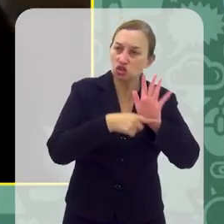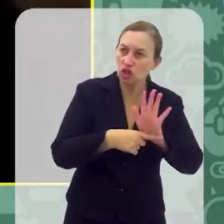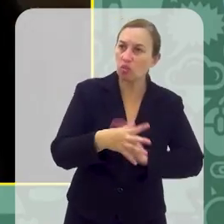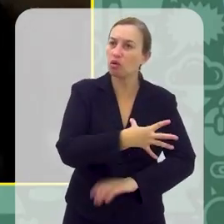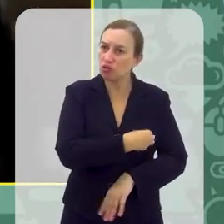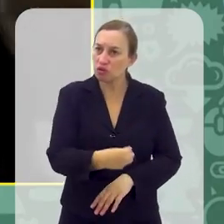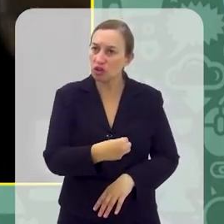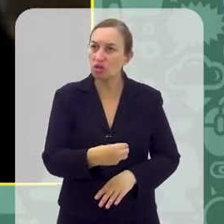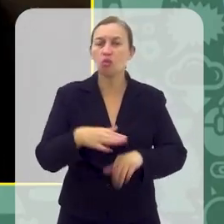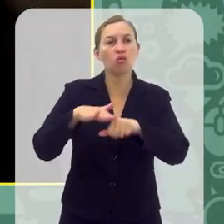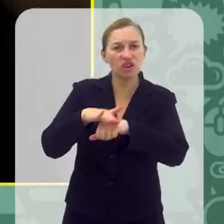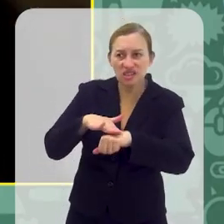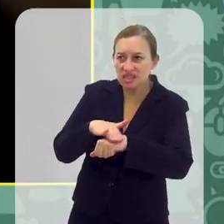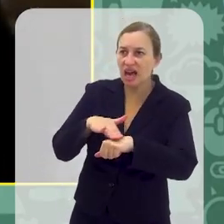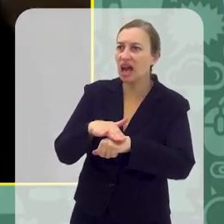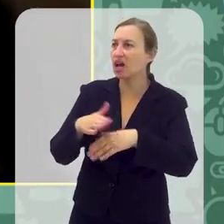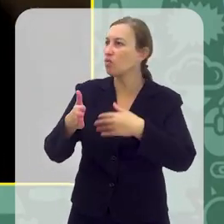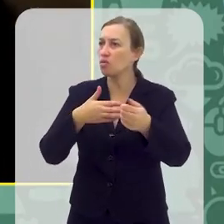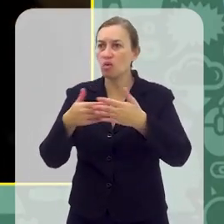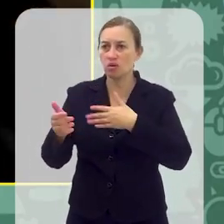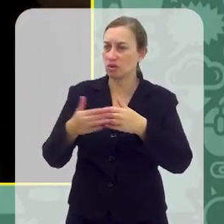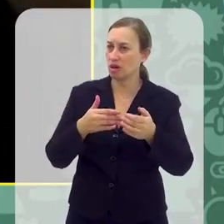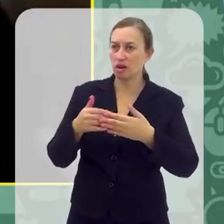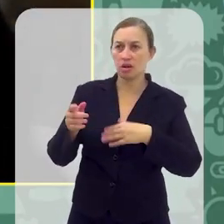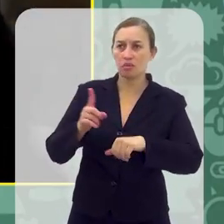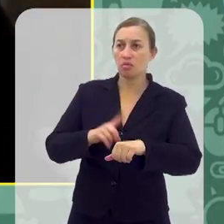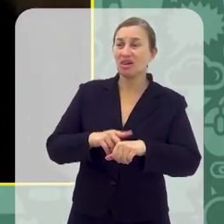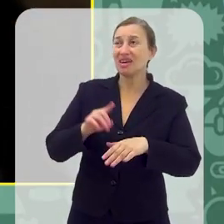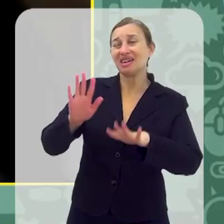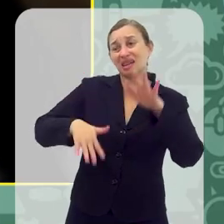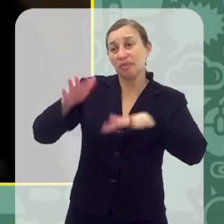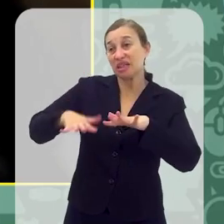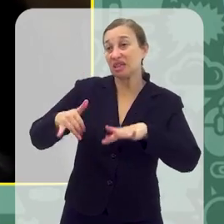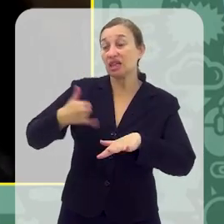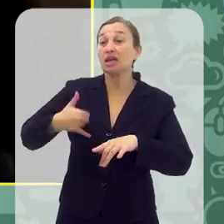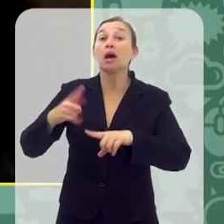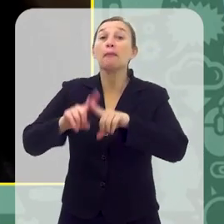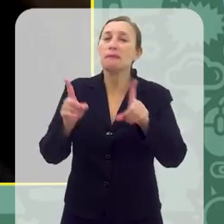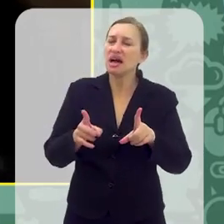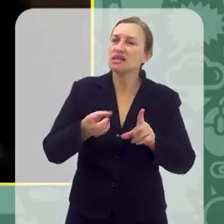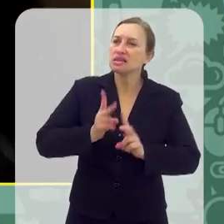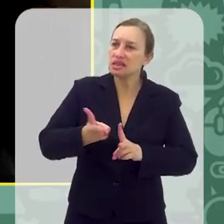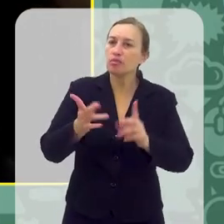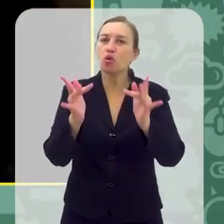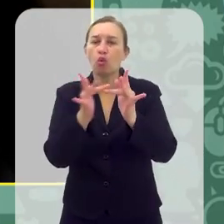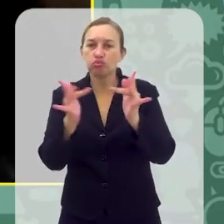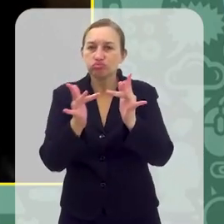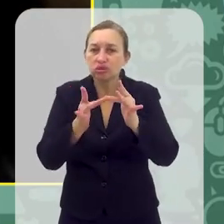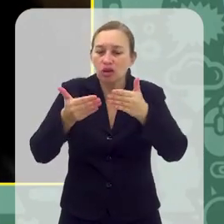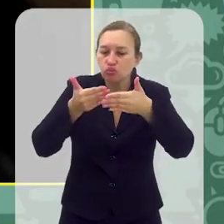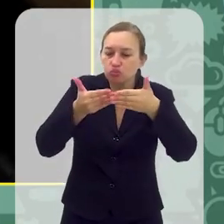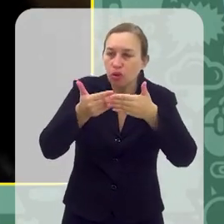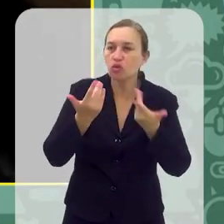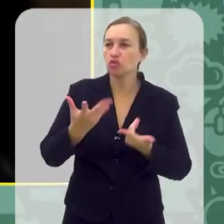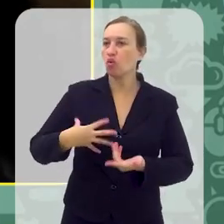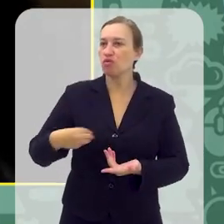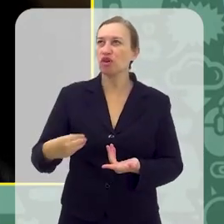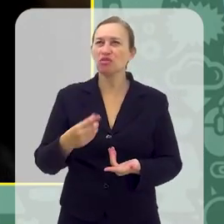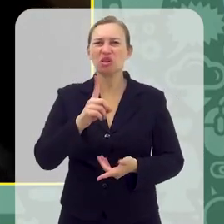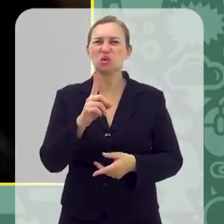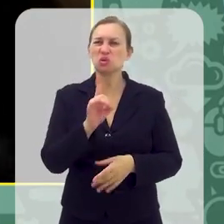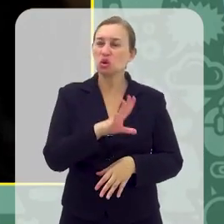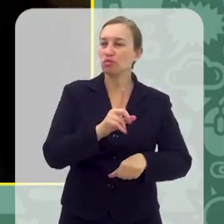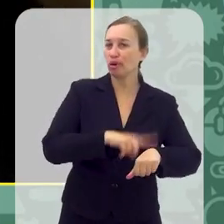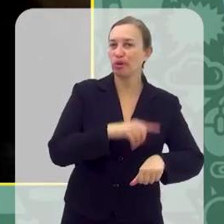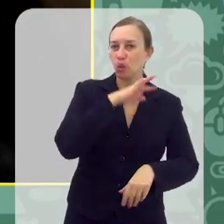filho, né? Da forma que for possível, por conta das diferentes idades ali. Mas de manter esse contato próximo ali, não